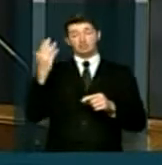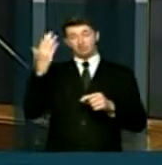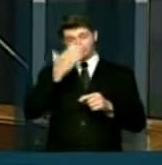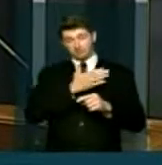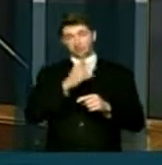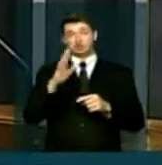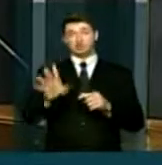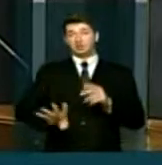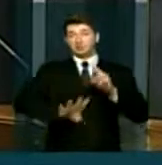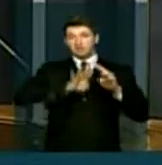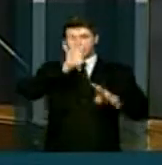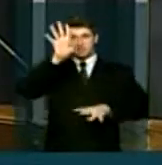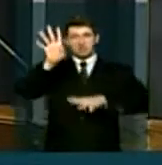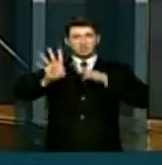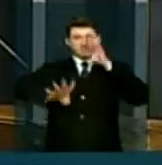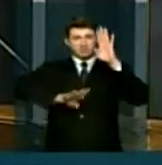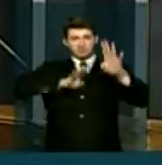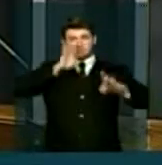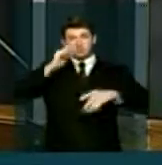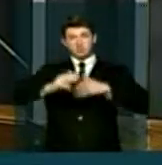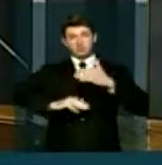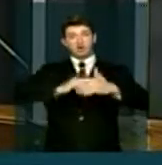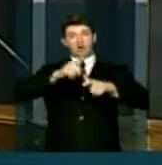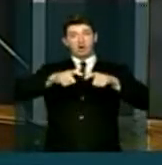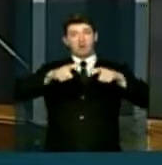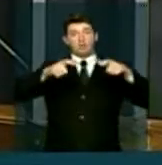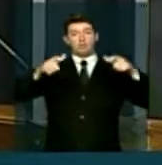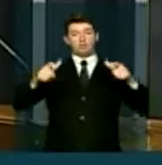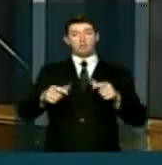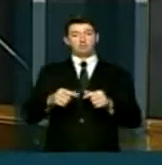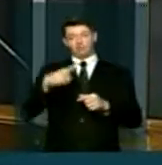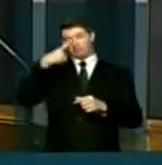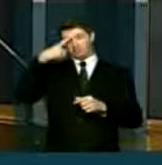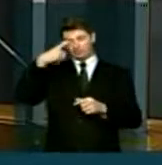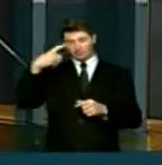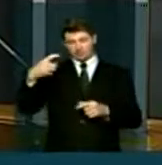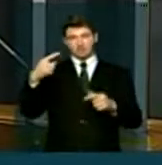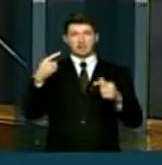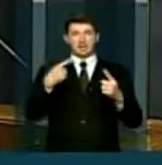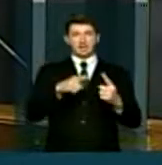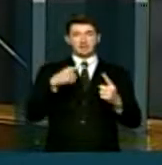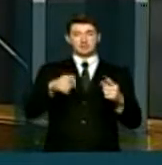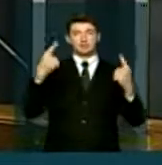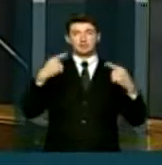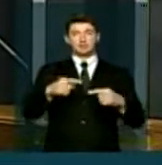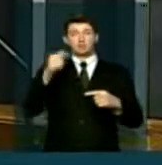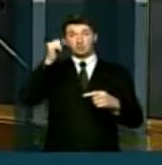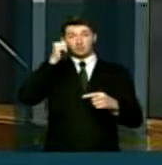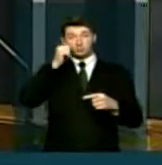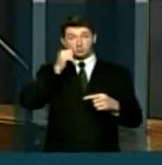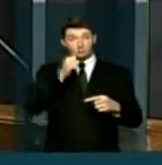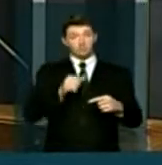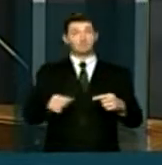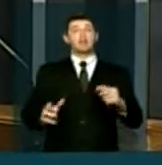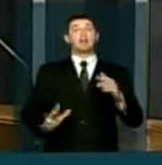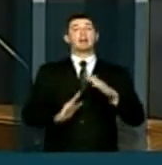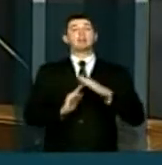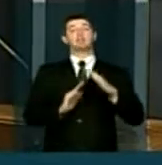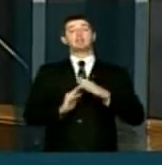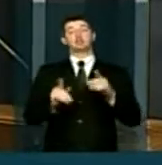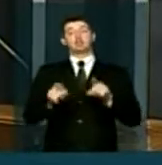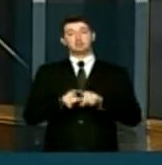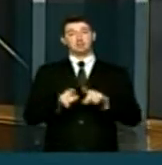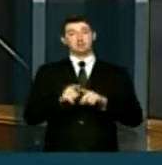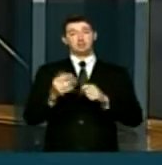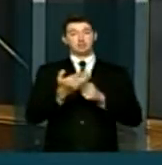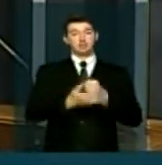exacerbação e o crescimento do crime, das agressões contra as mulheres e as limitações